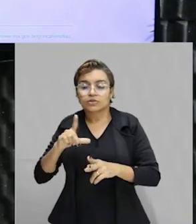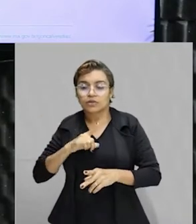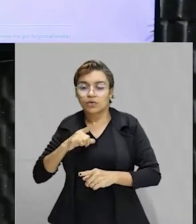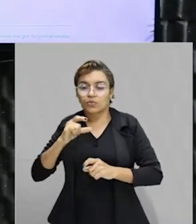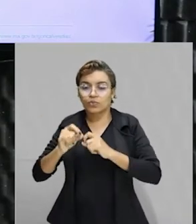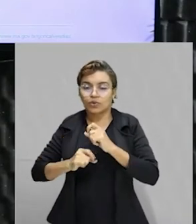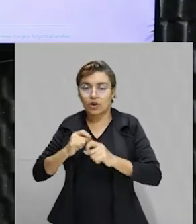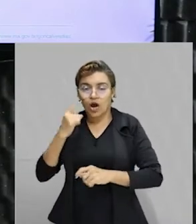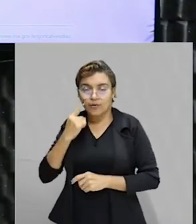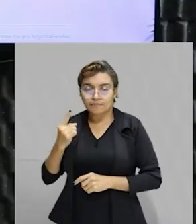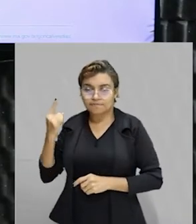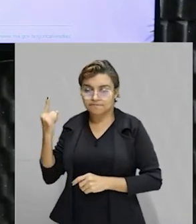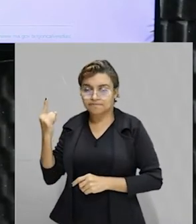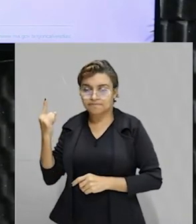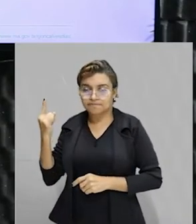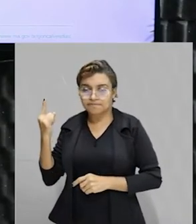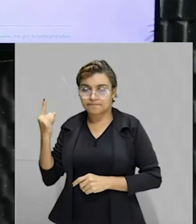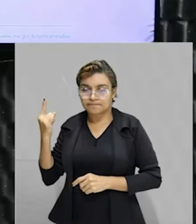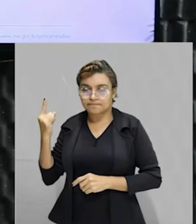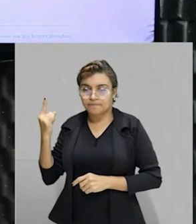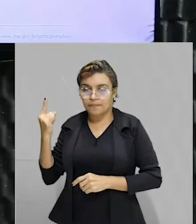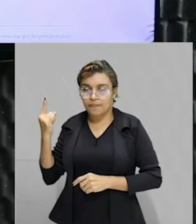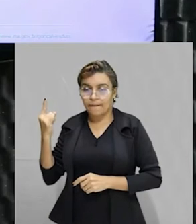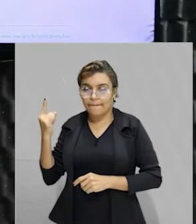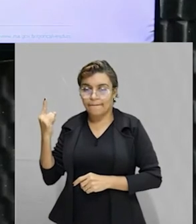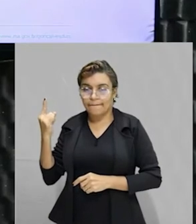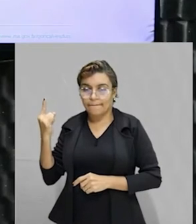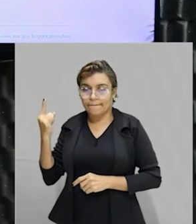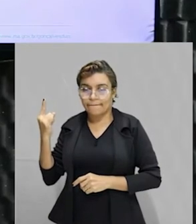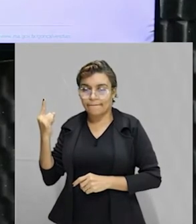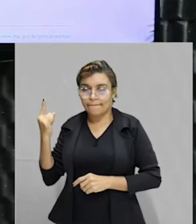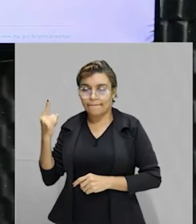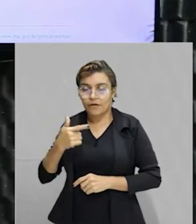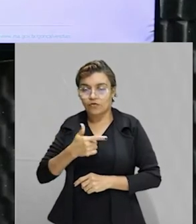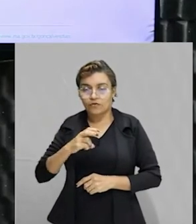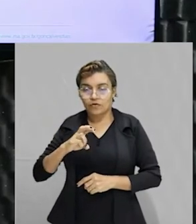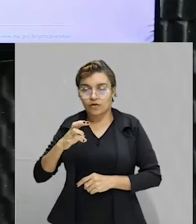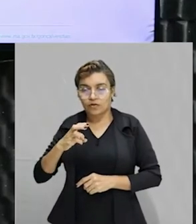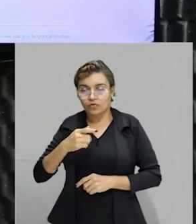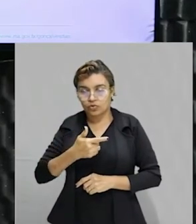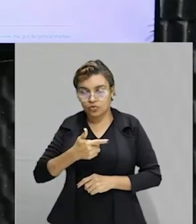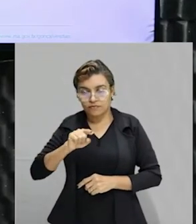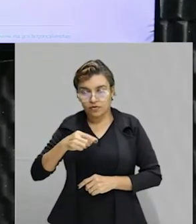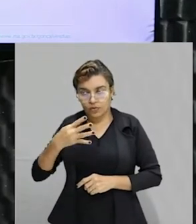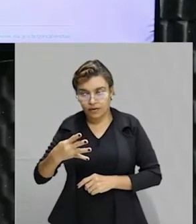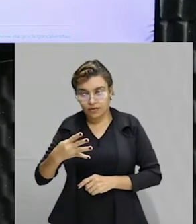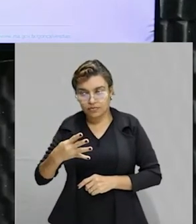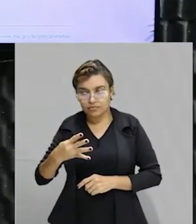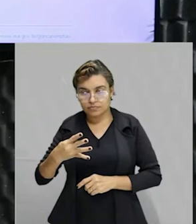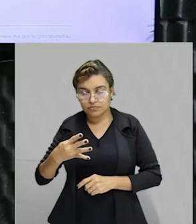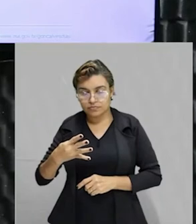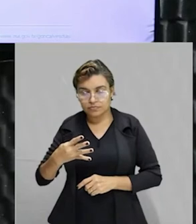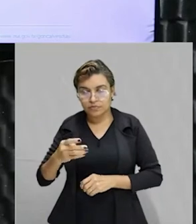km por hora. Do retorno do Mateus até a UEMA nós temos a distância aproximada de 2,4 km e velocidade